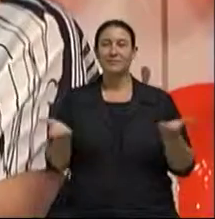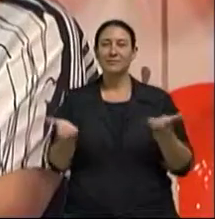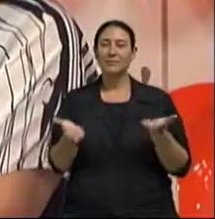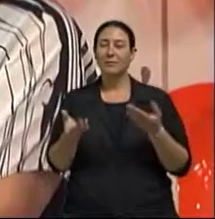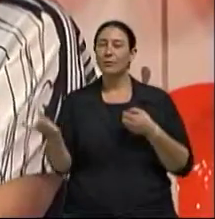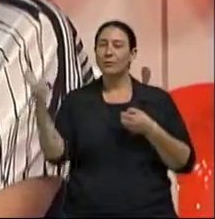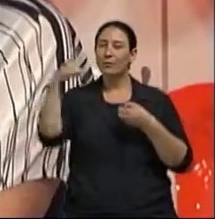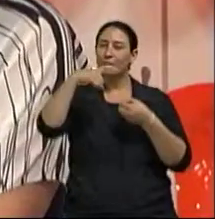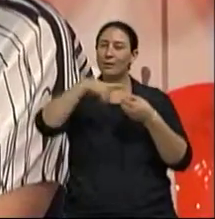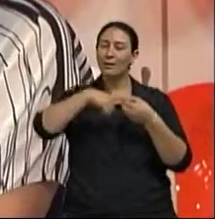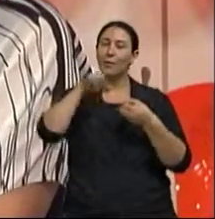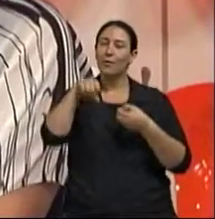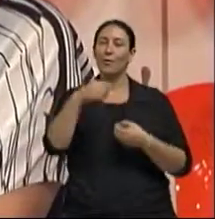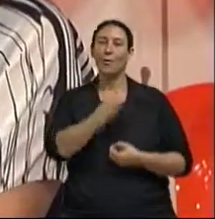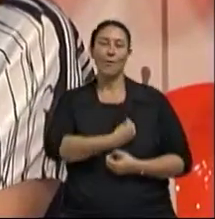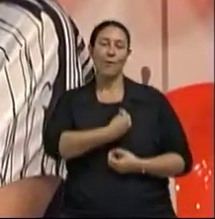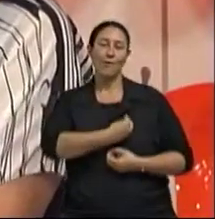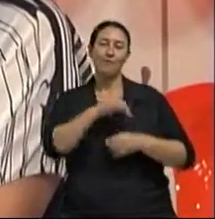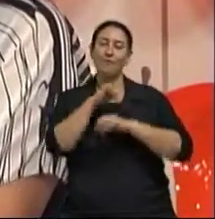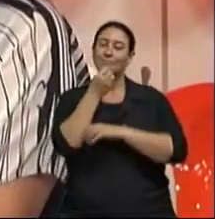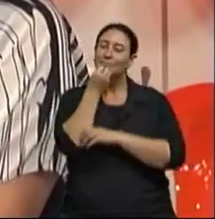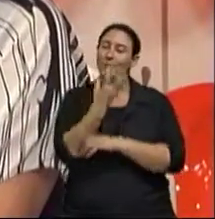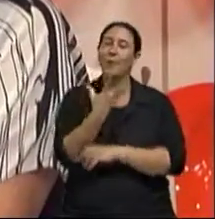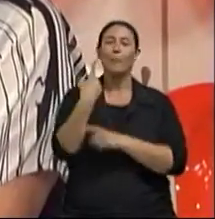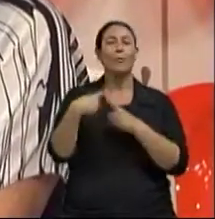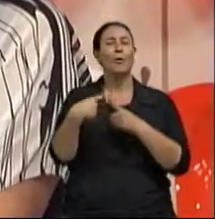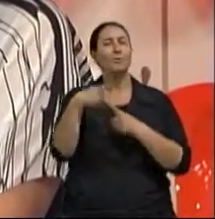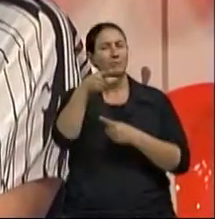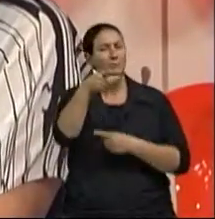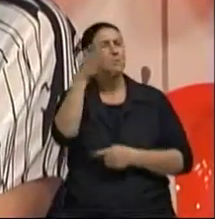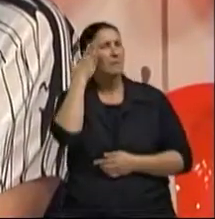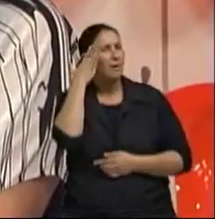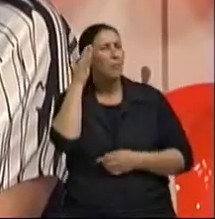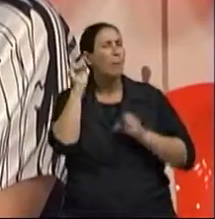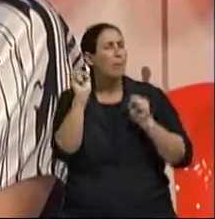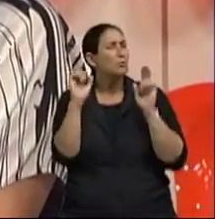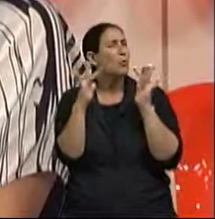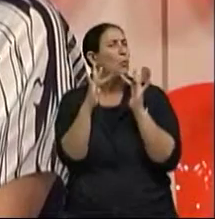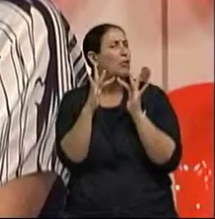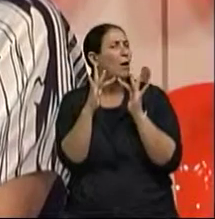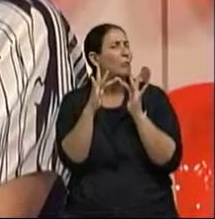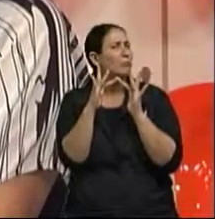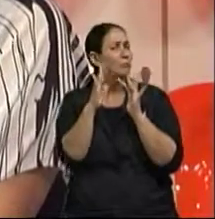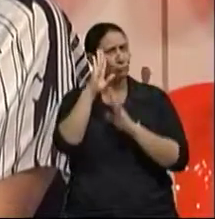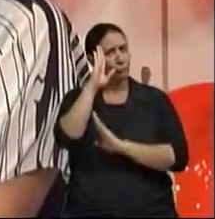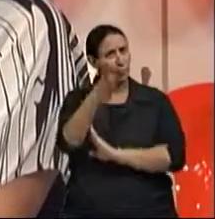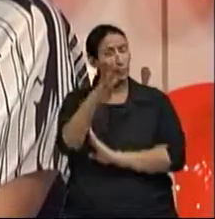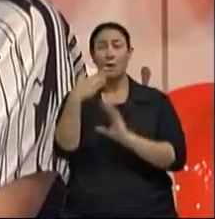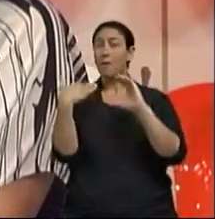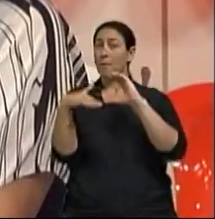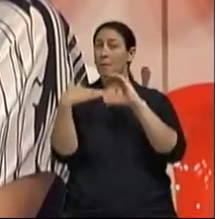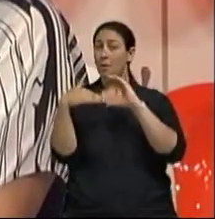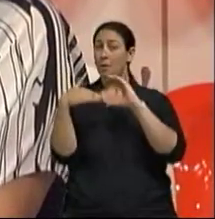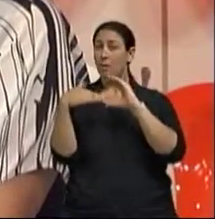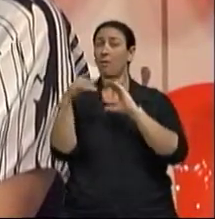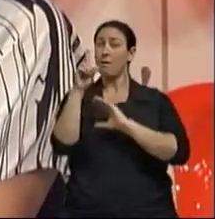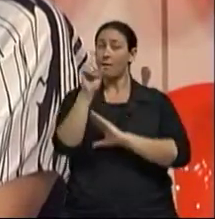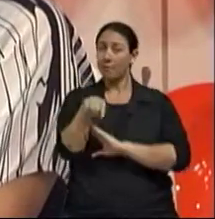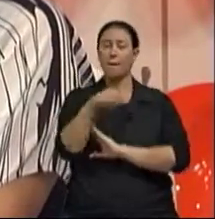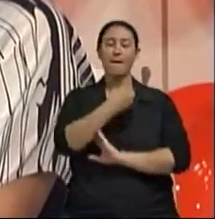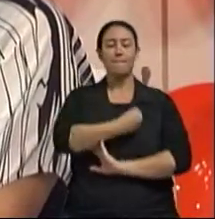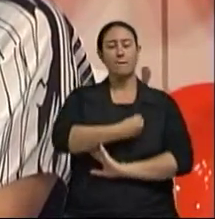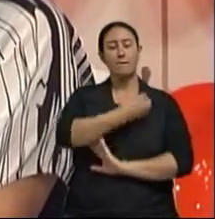Estamos de volta com o nosso Viva Bem e você sabe que pode ter uma conexão direta com a gente através do nosso e-mail